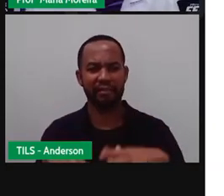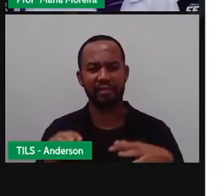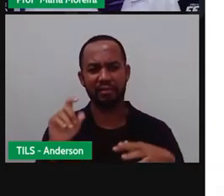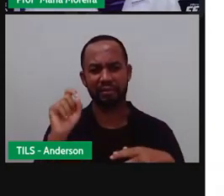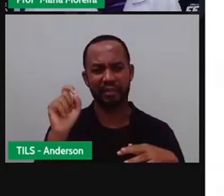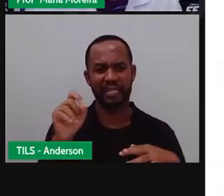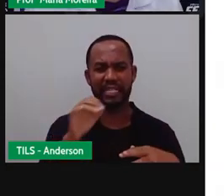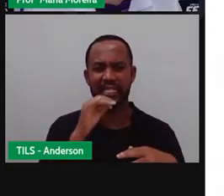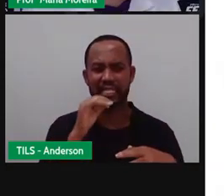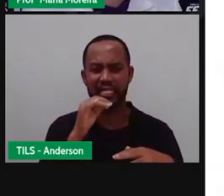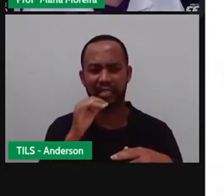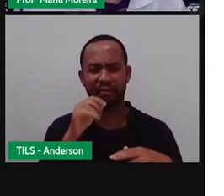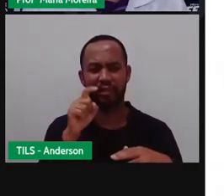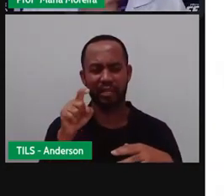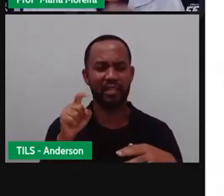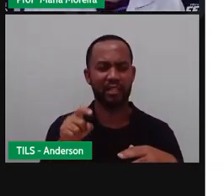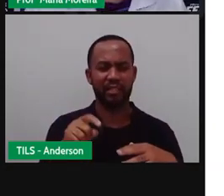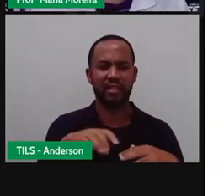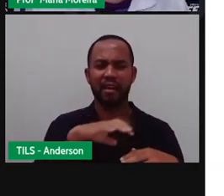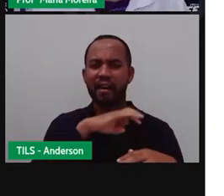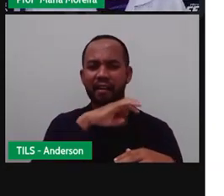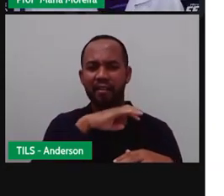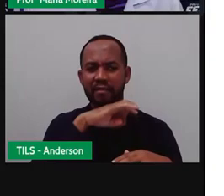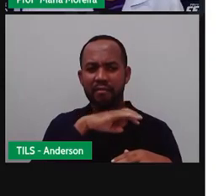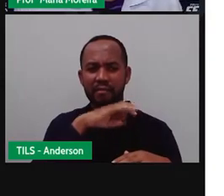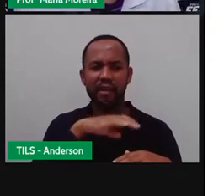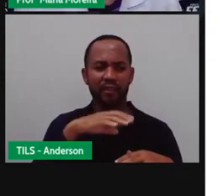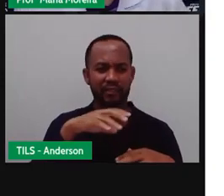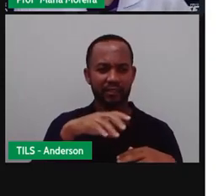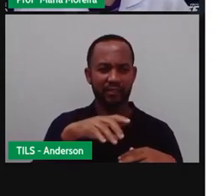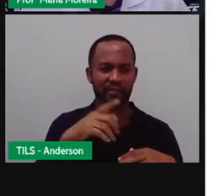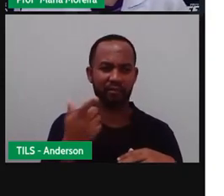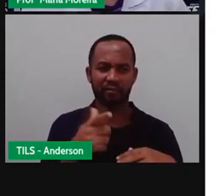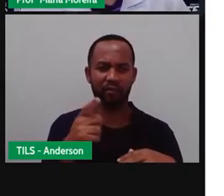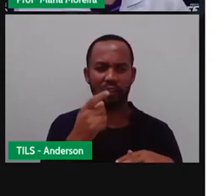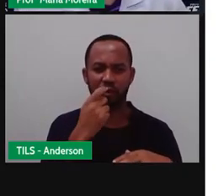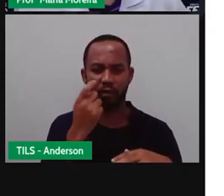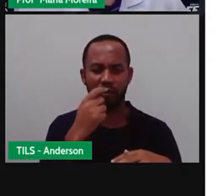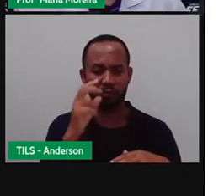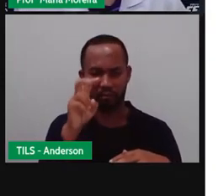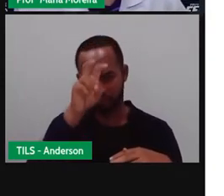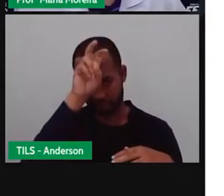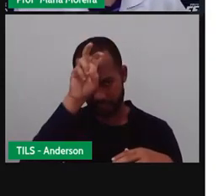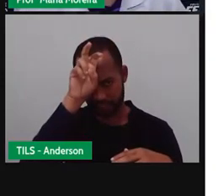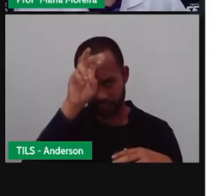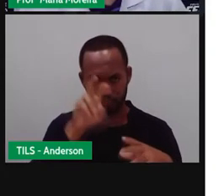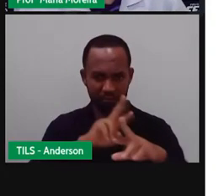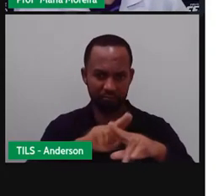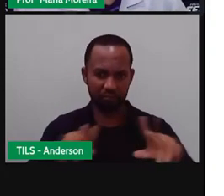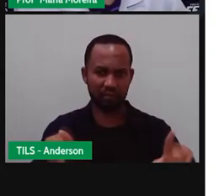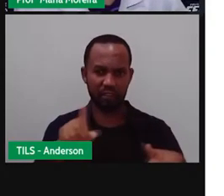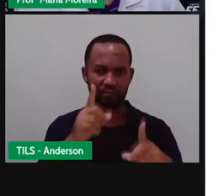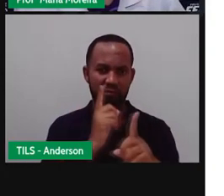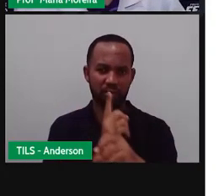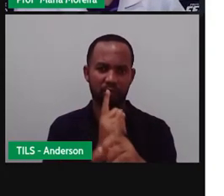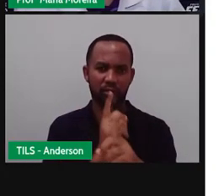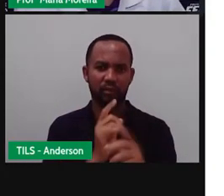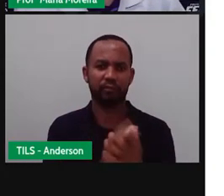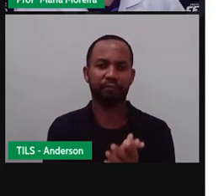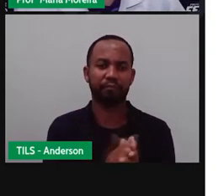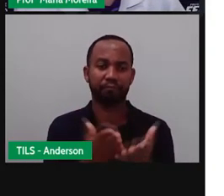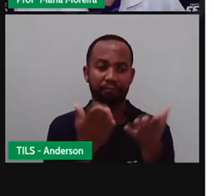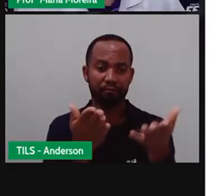animais invertebrados, como esse aí da imagem anterior, não é isso? Pois é. Bom, uma